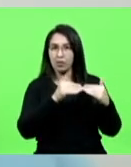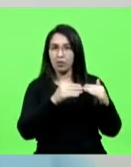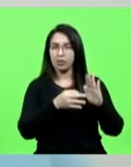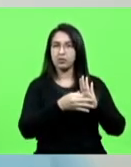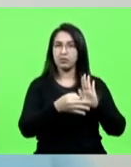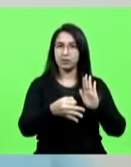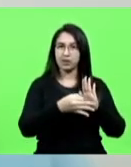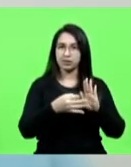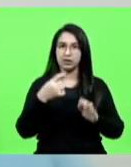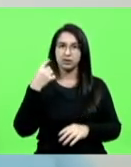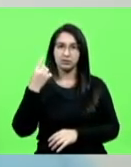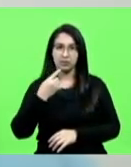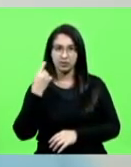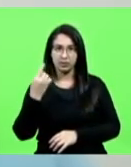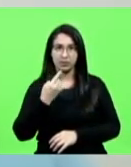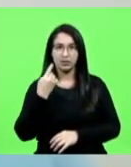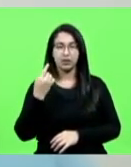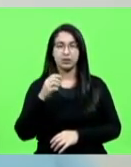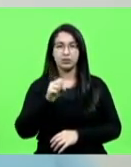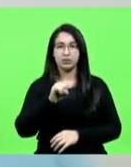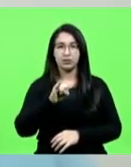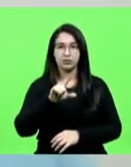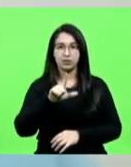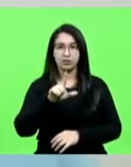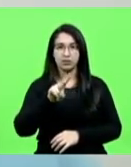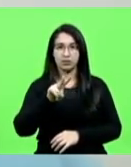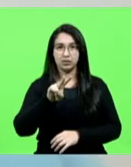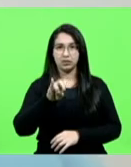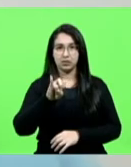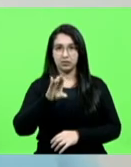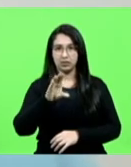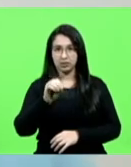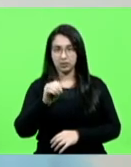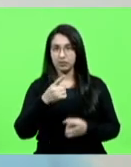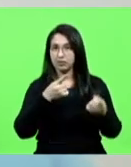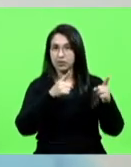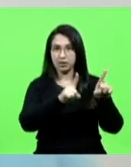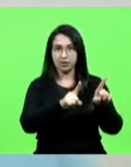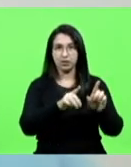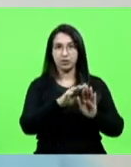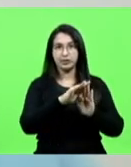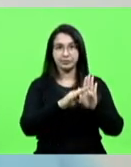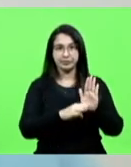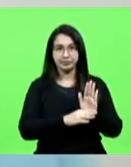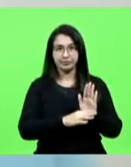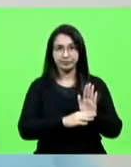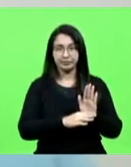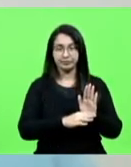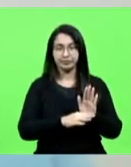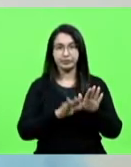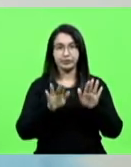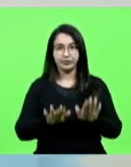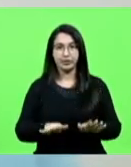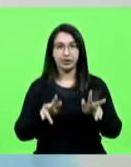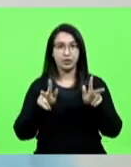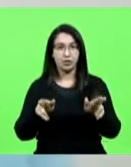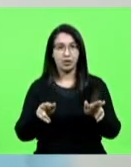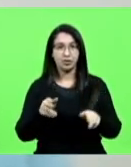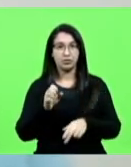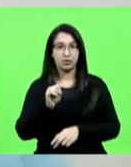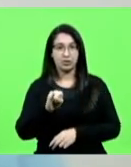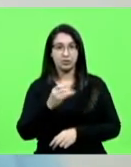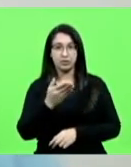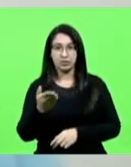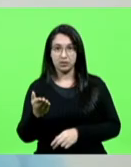do deputado Silvio Drevich, pela rejeição, permaneça como está. Quem discorda,